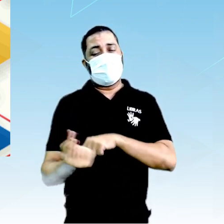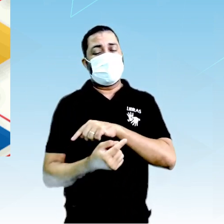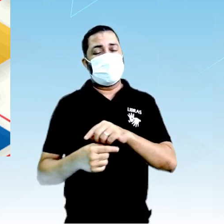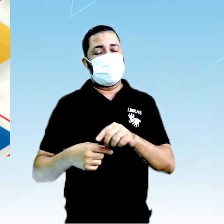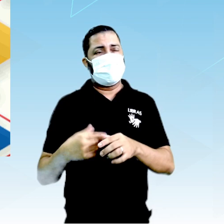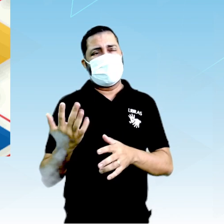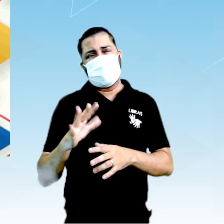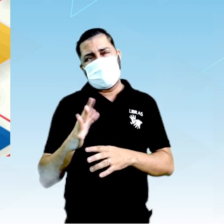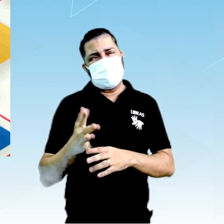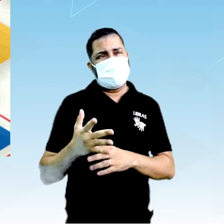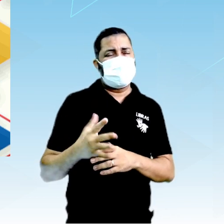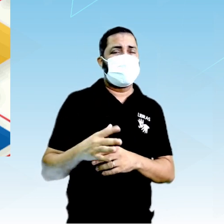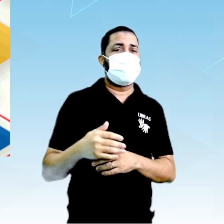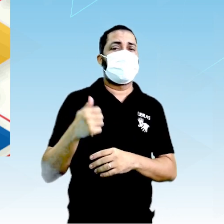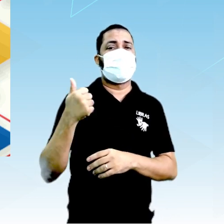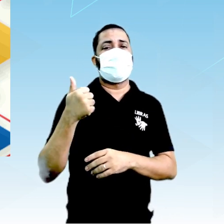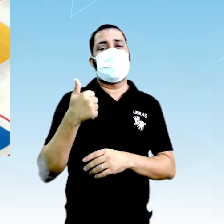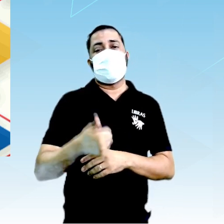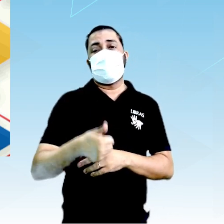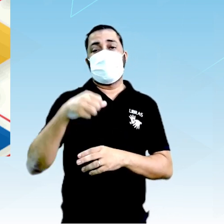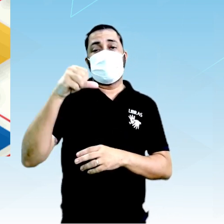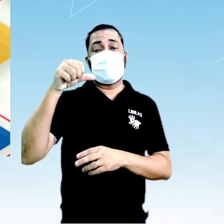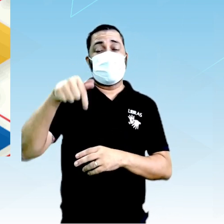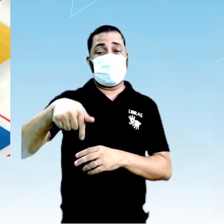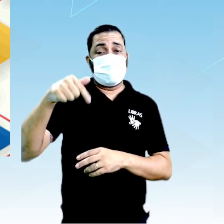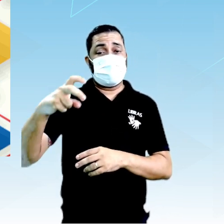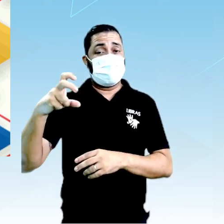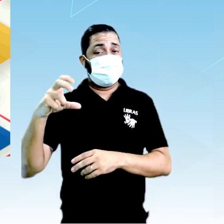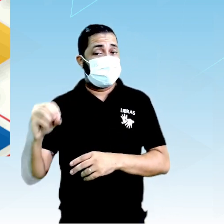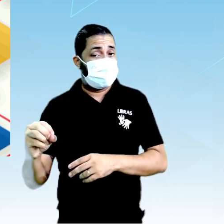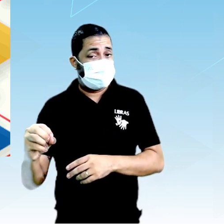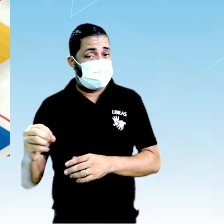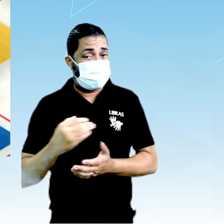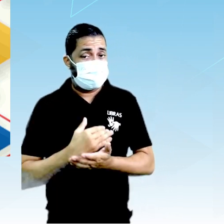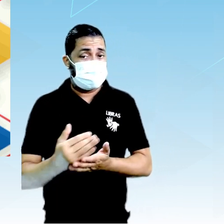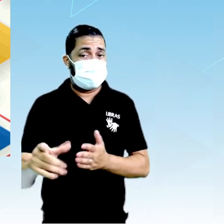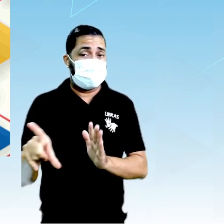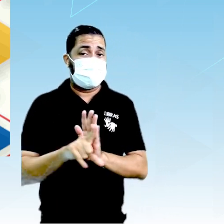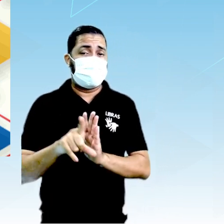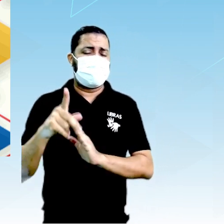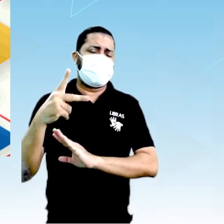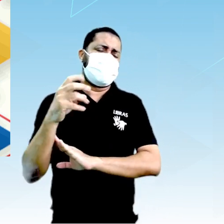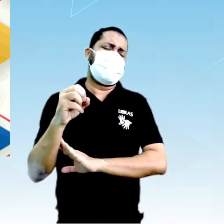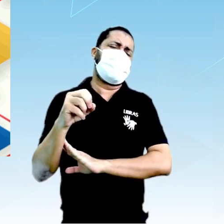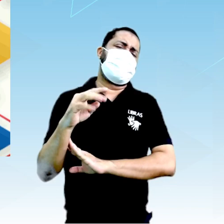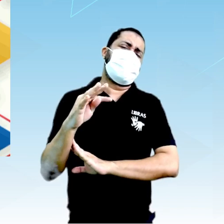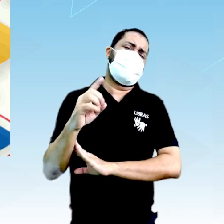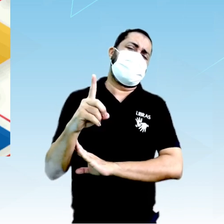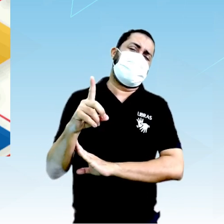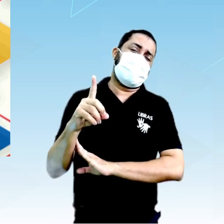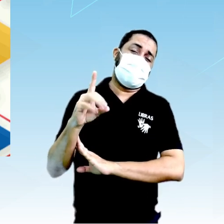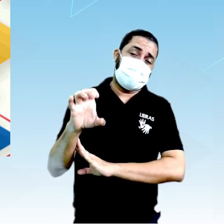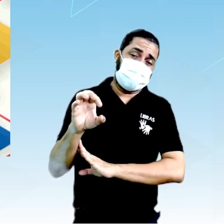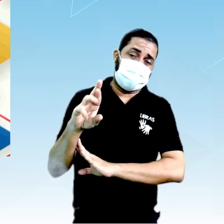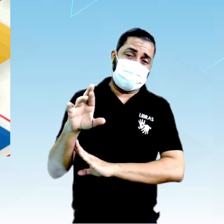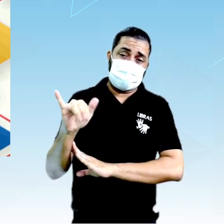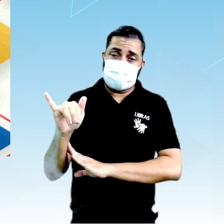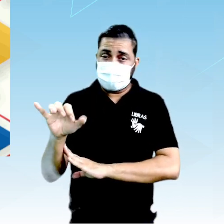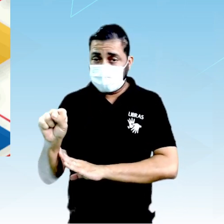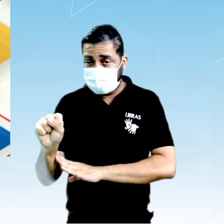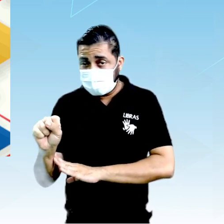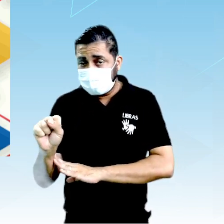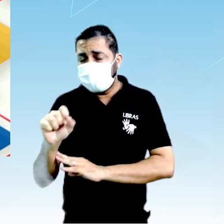de 1750, com o início das leis ponderais. E o que são essas leis ponderais? Vamos recordar?